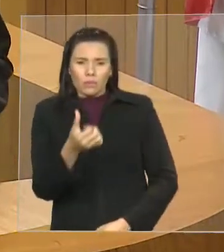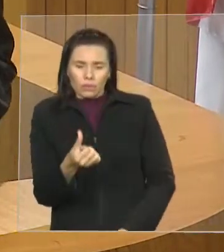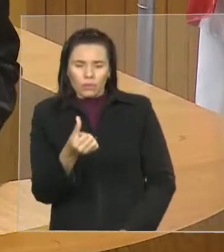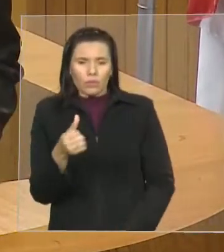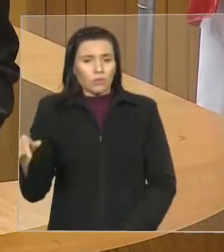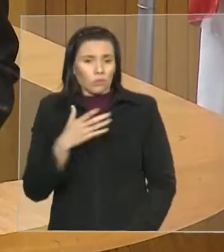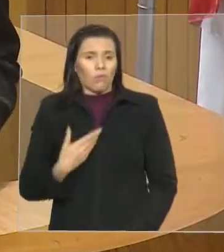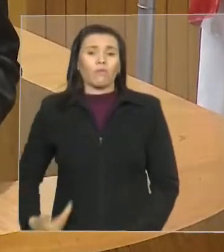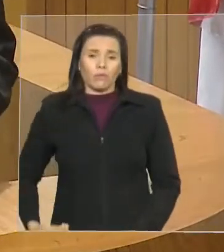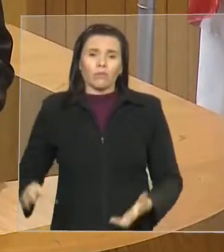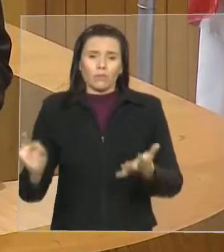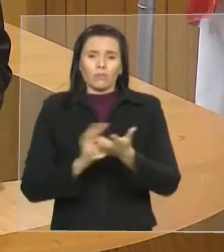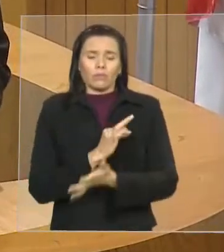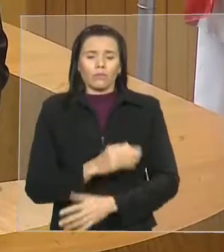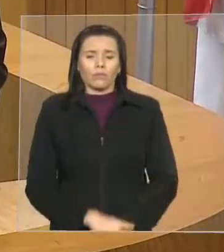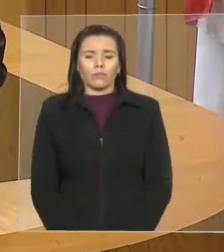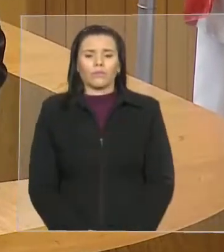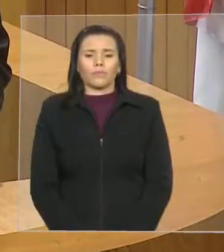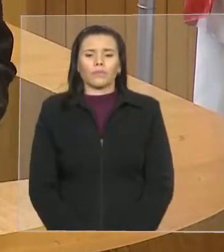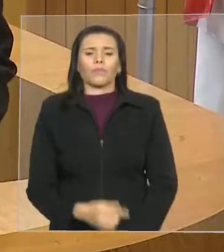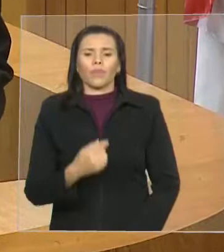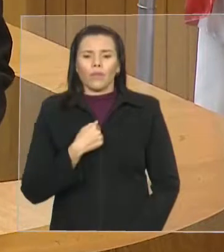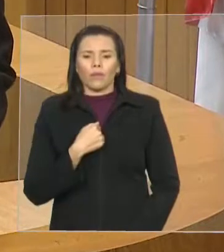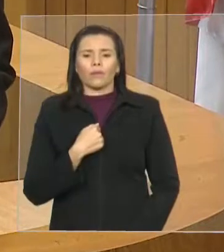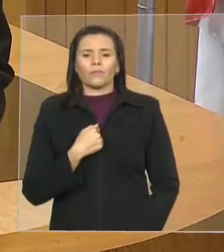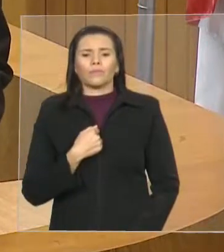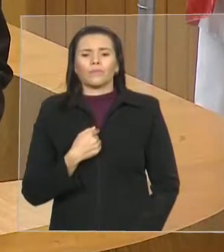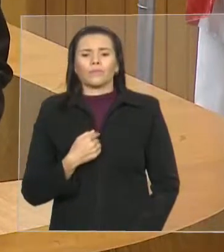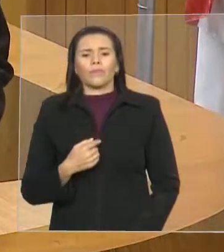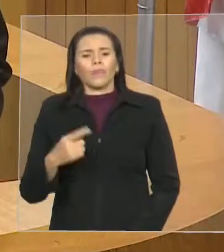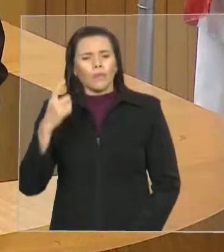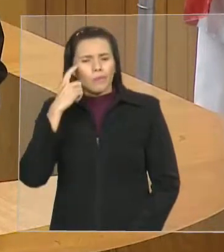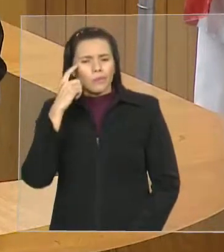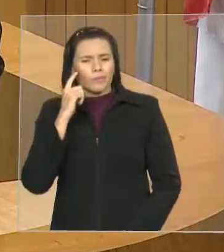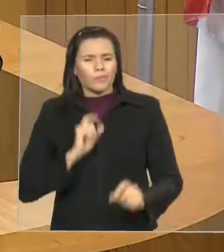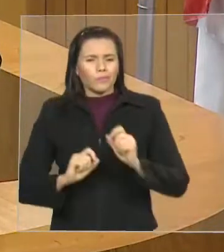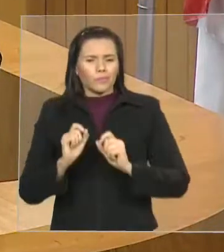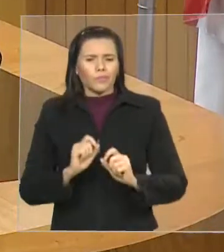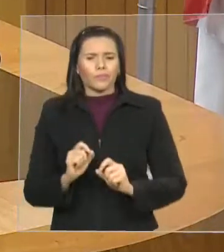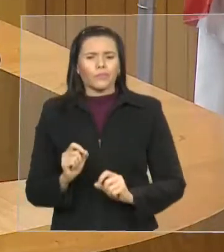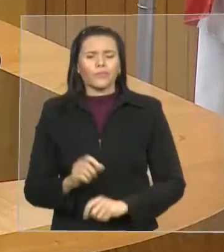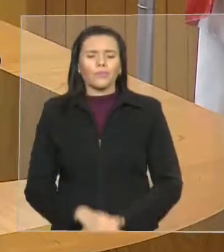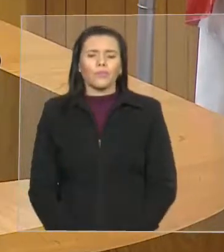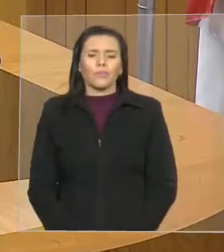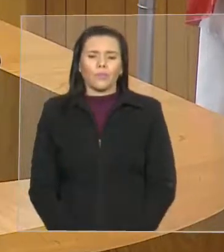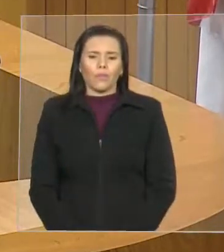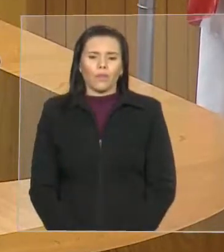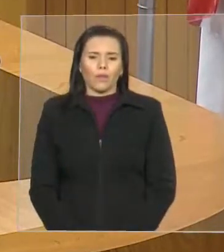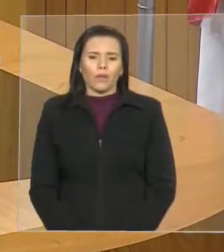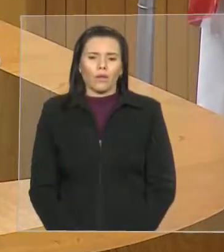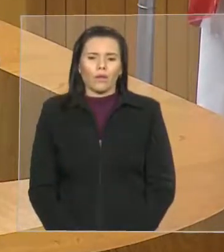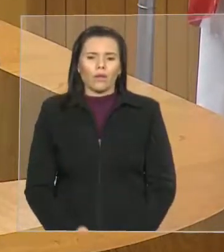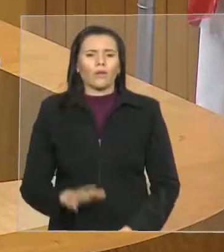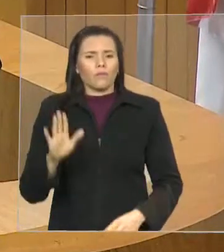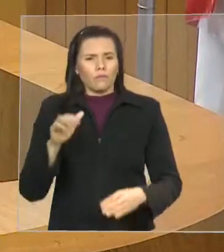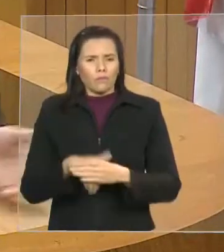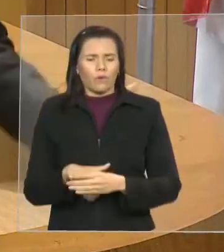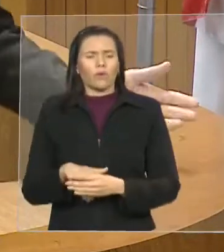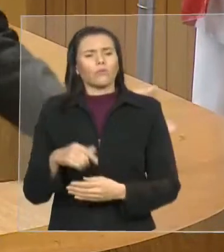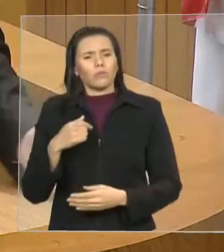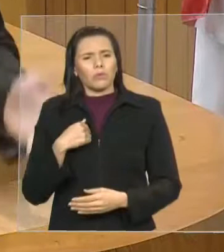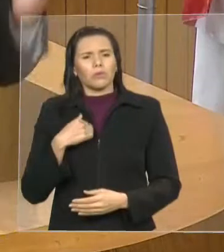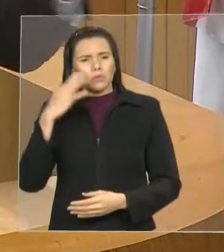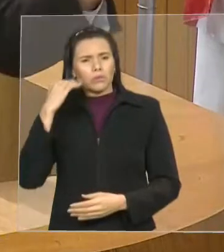manifestação à vida, há pouco tempo atrás, nós haveremos de contar com o voto dos deputados da base do governo.